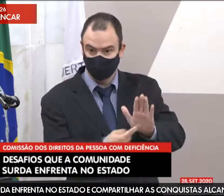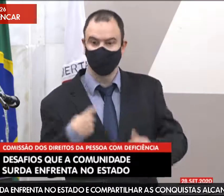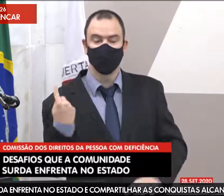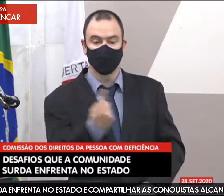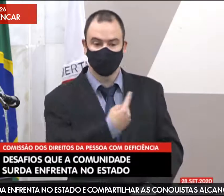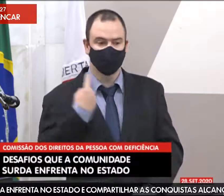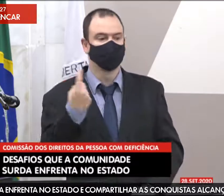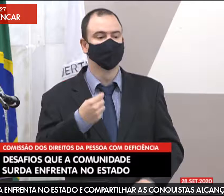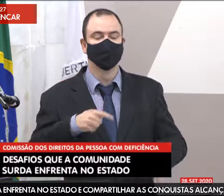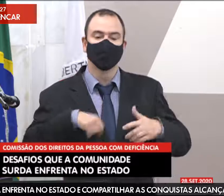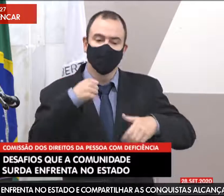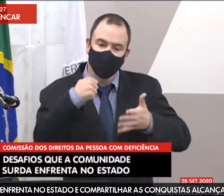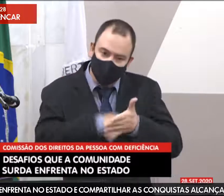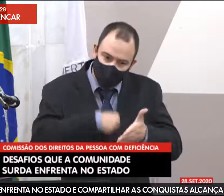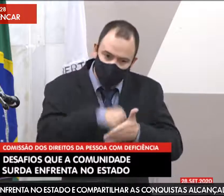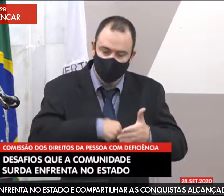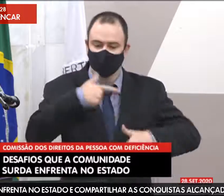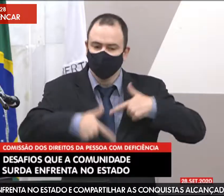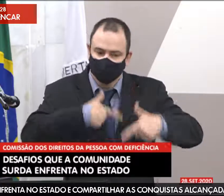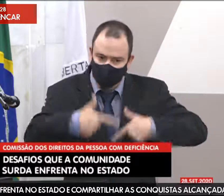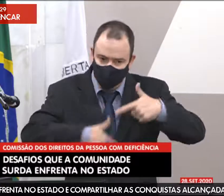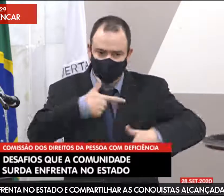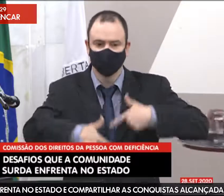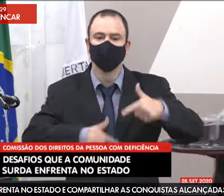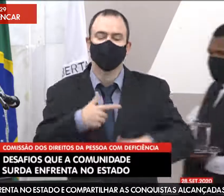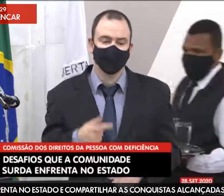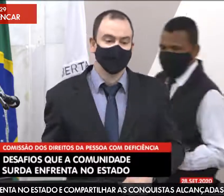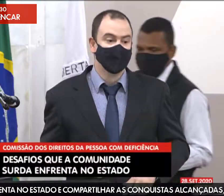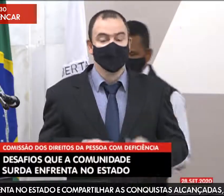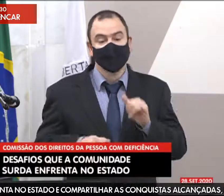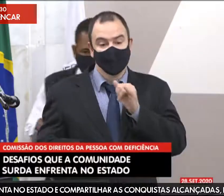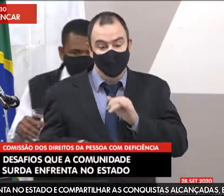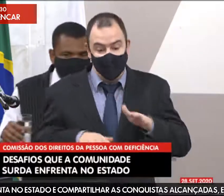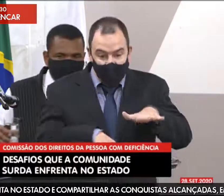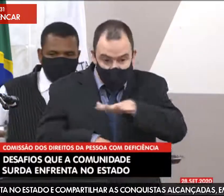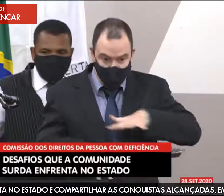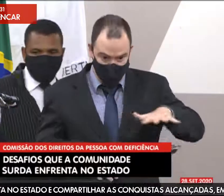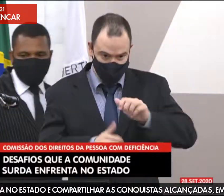precisamos mostrar a nossa luta, o nosso trabalho.